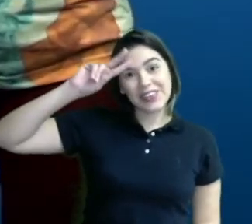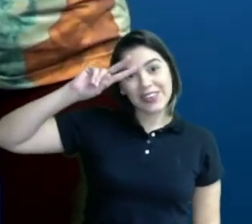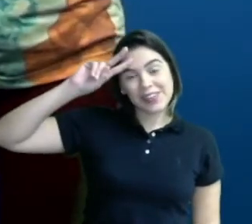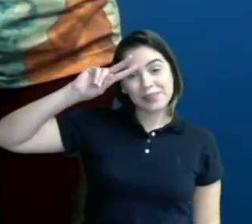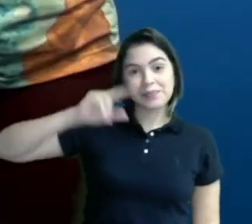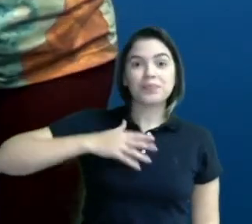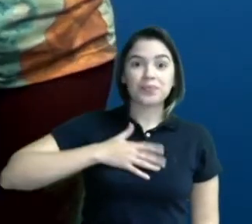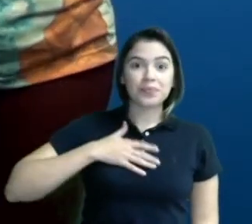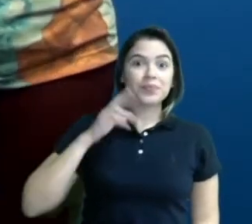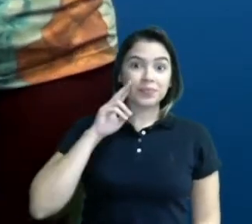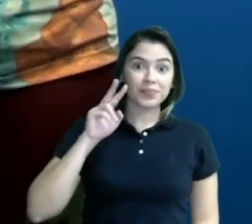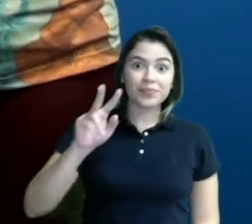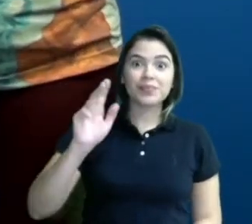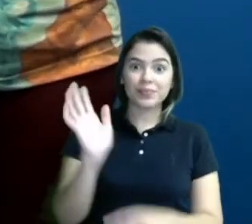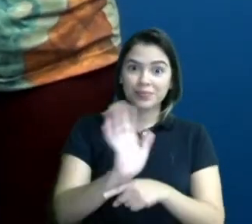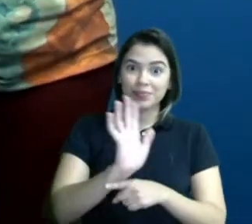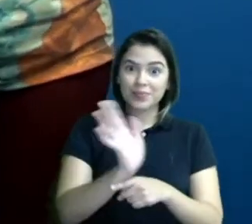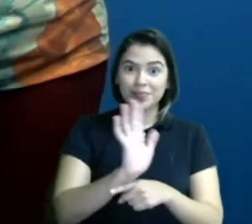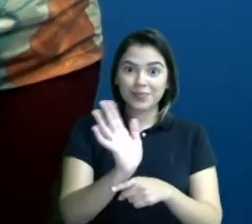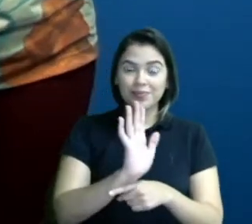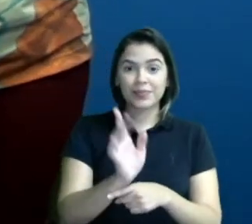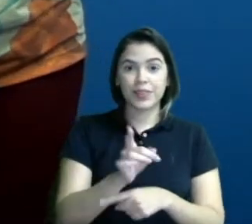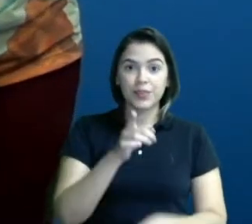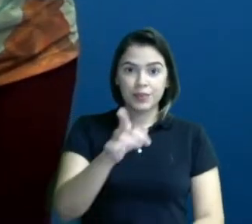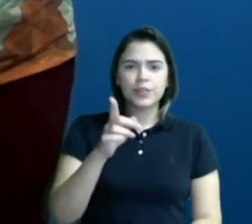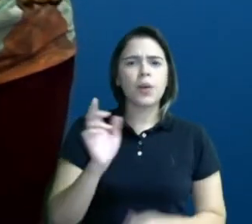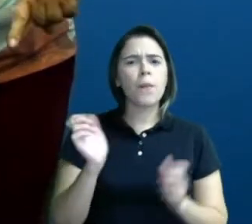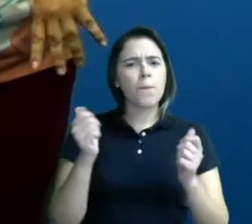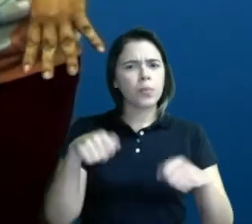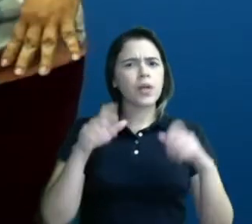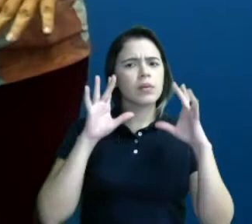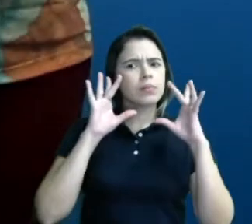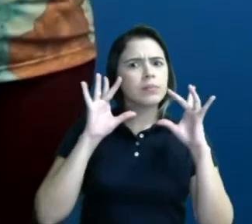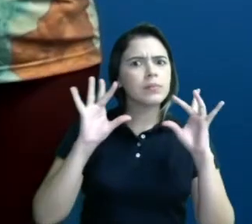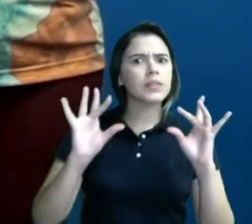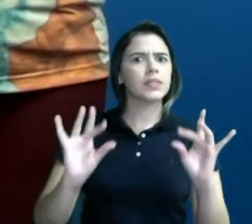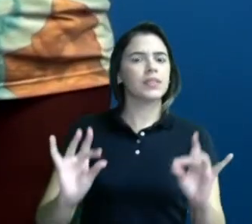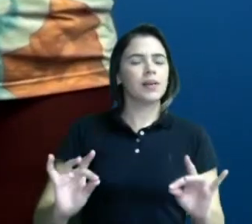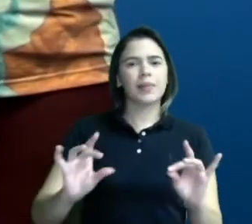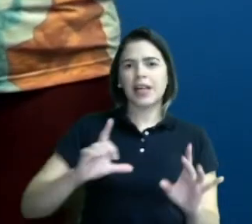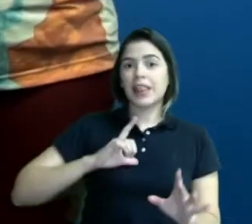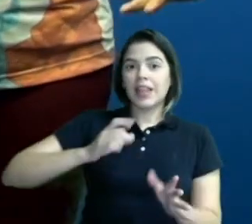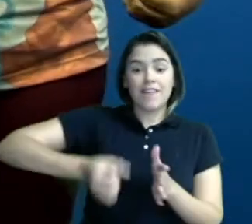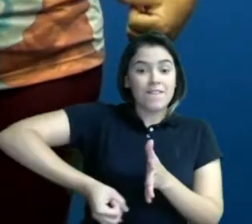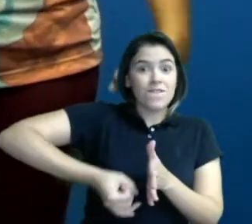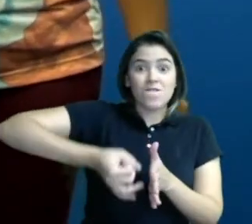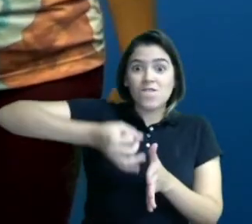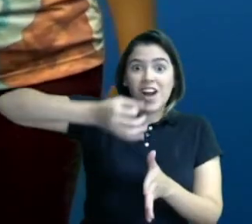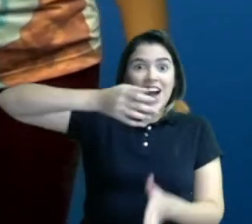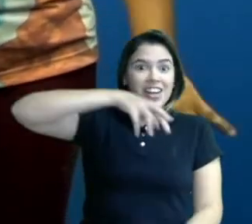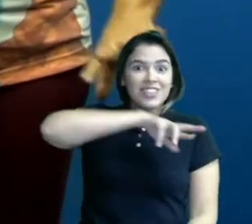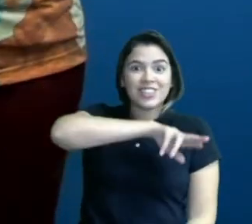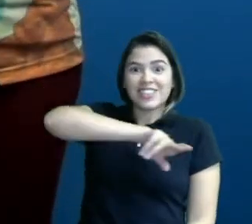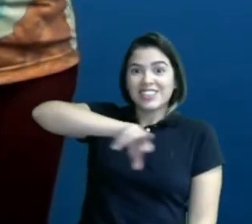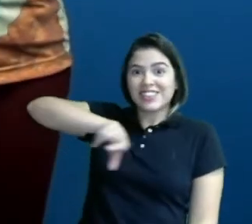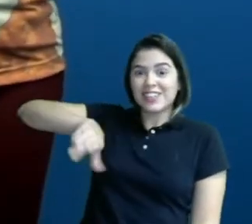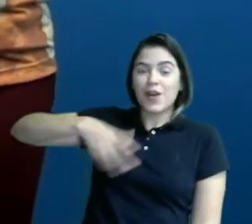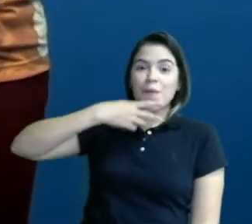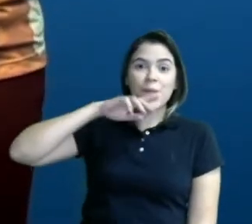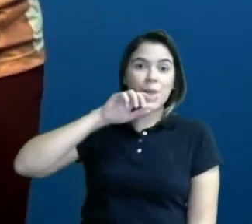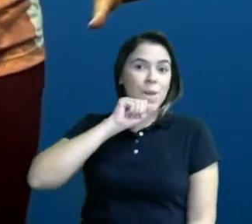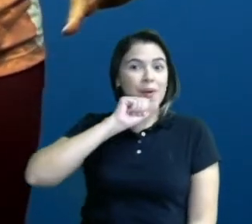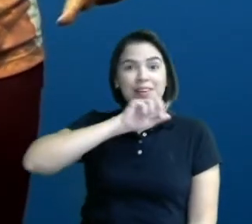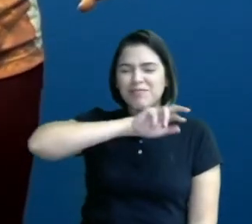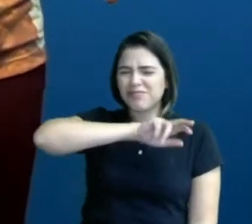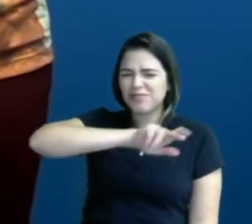Gostaram de assistir o vídeo? Vocês puderam perceber que tem vários tipos de pai. Tem pai